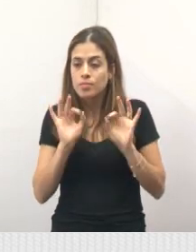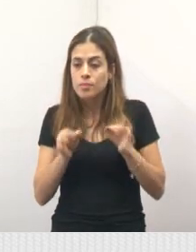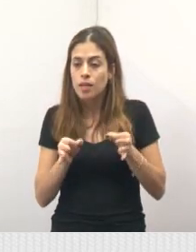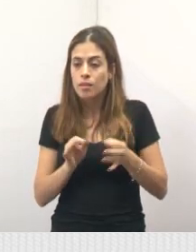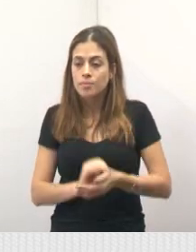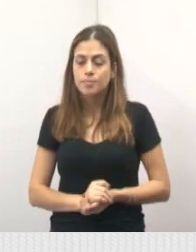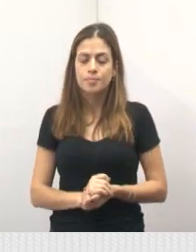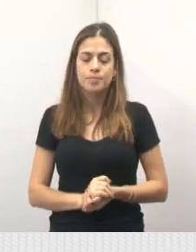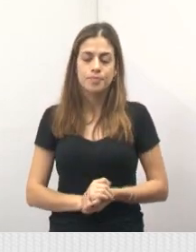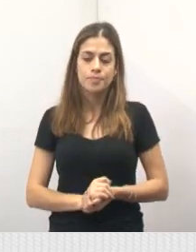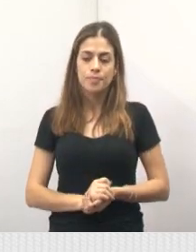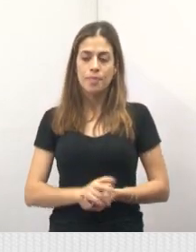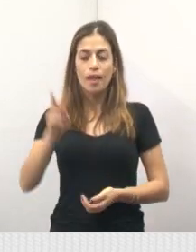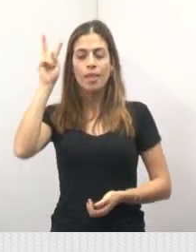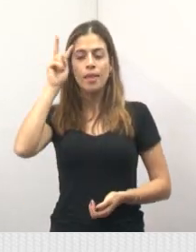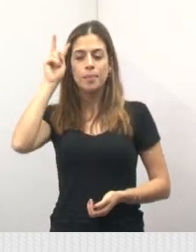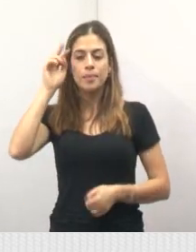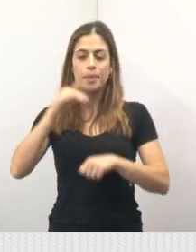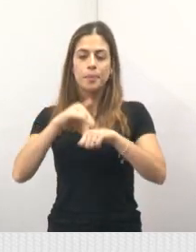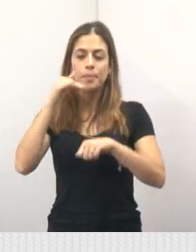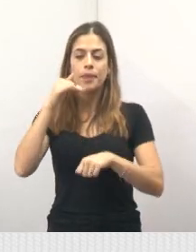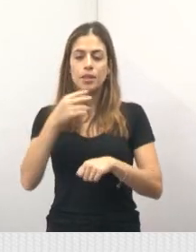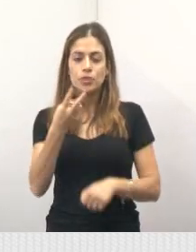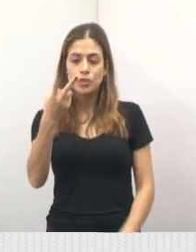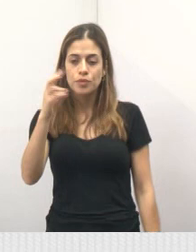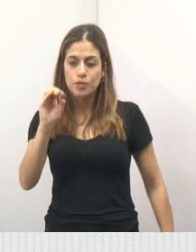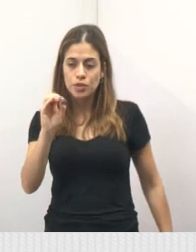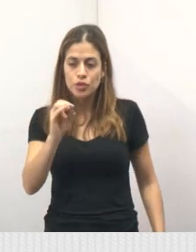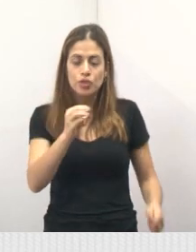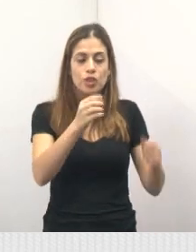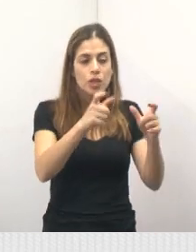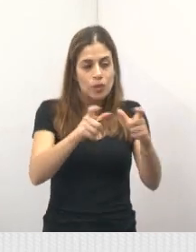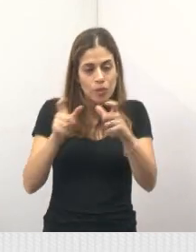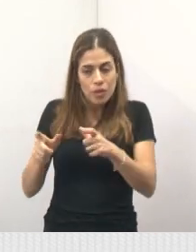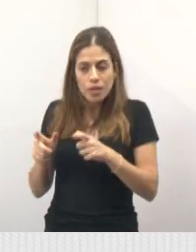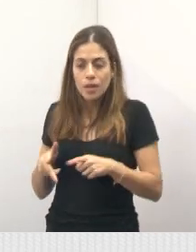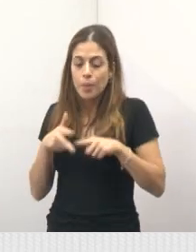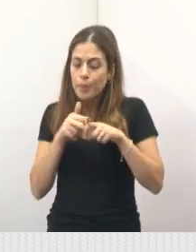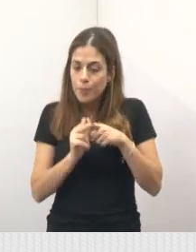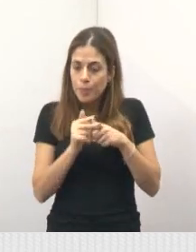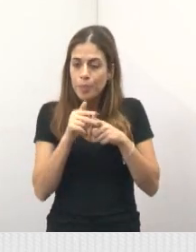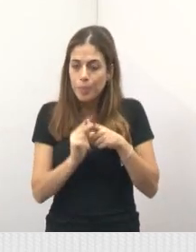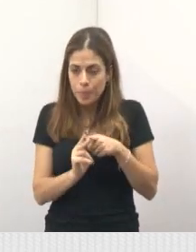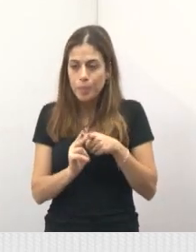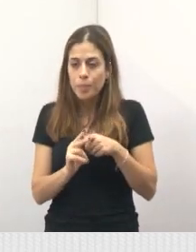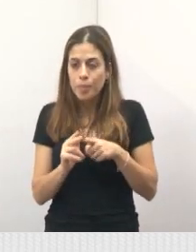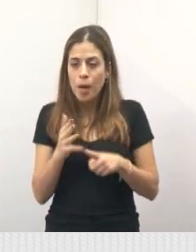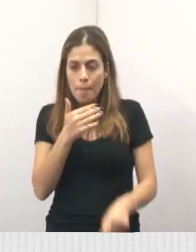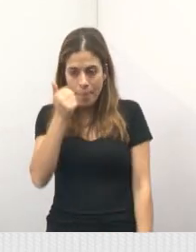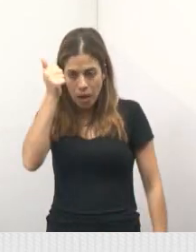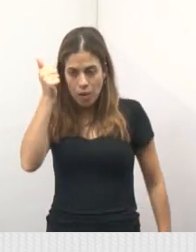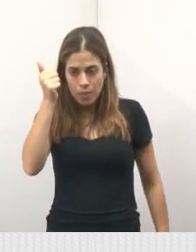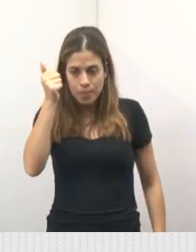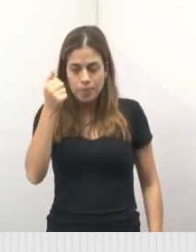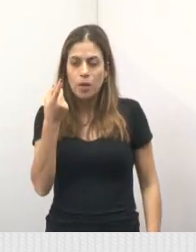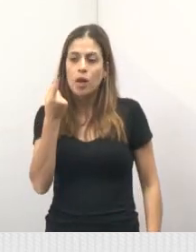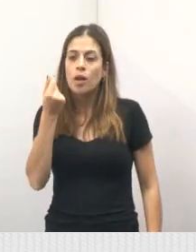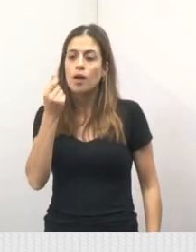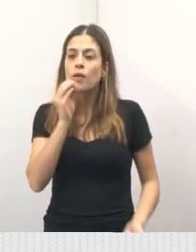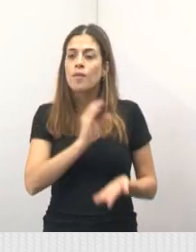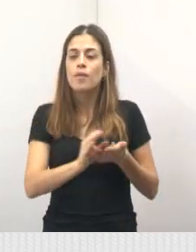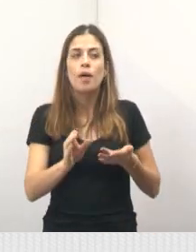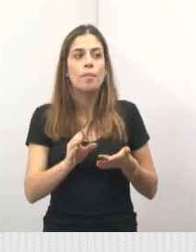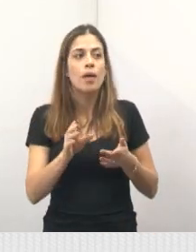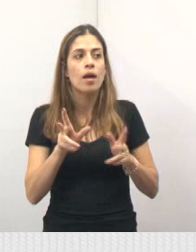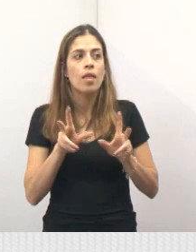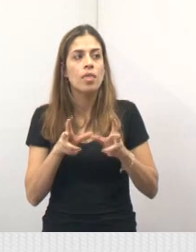Lembrando que mais de 20 espaços estão sendo revitalizados aqui no nosso município com aquela verba da